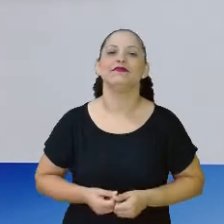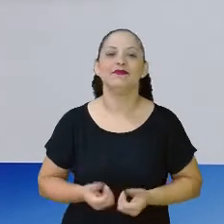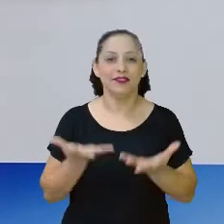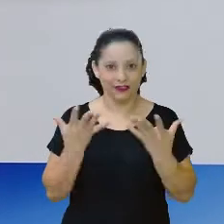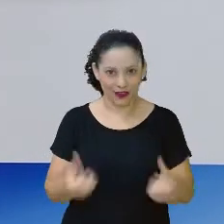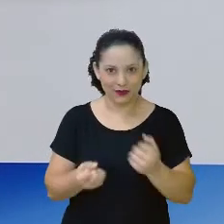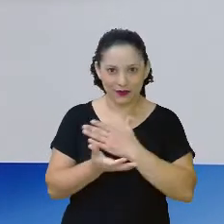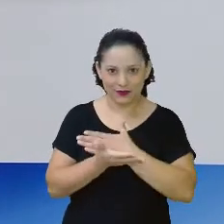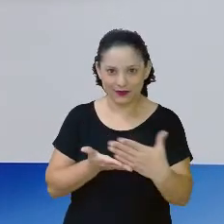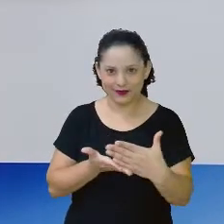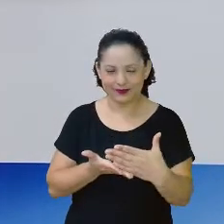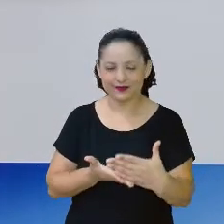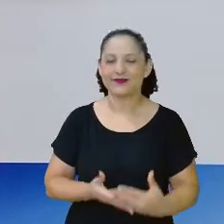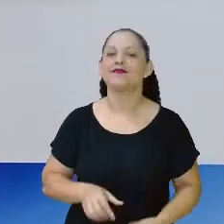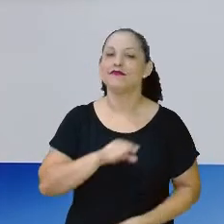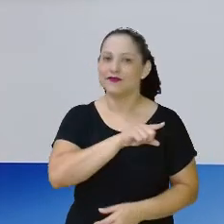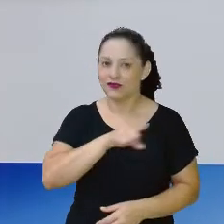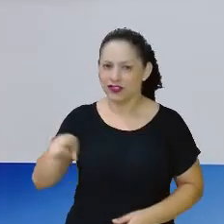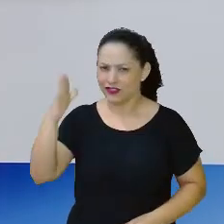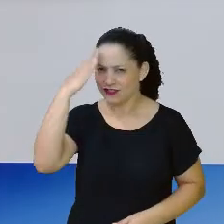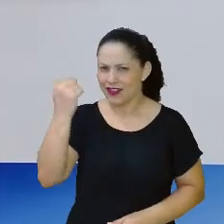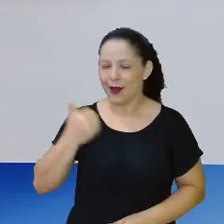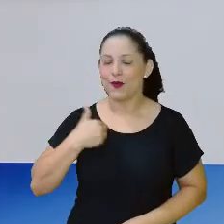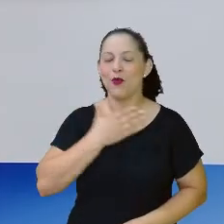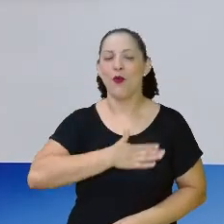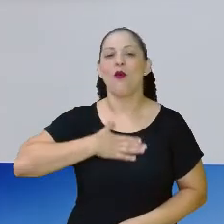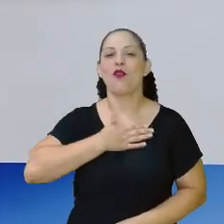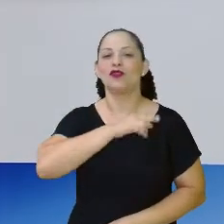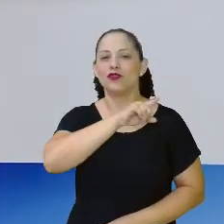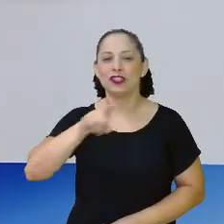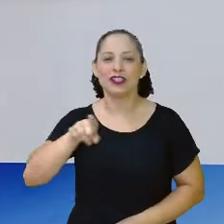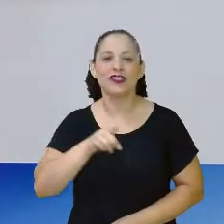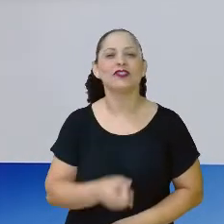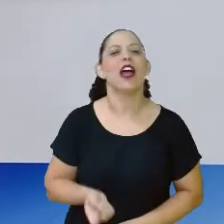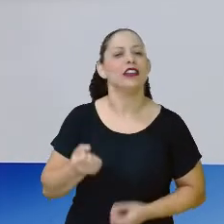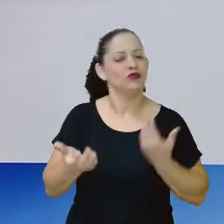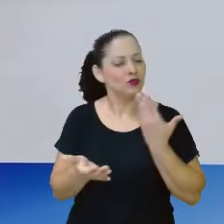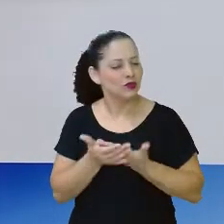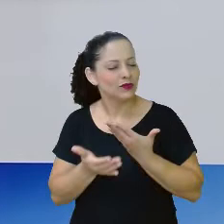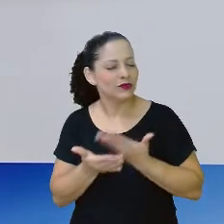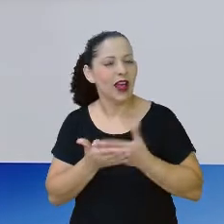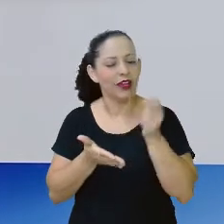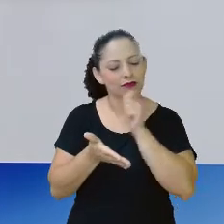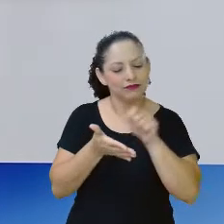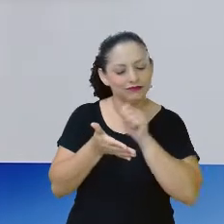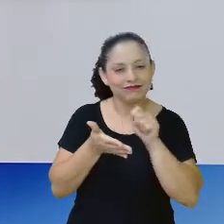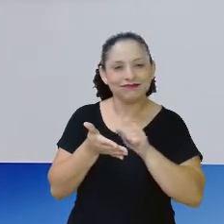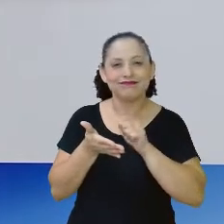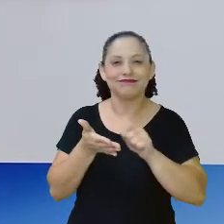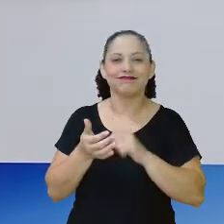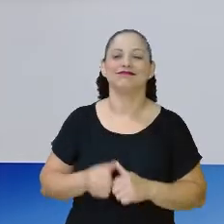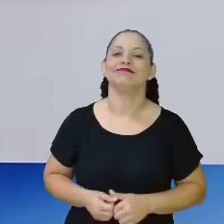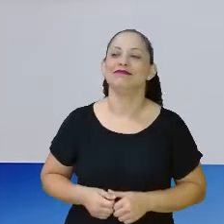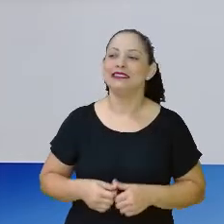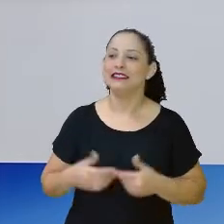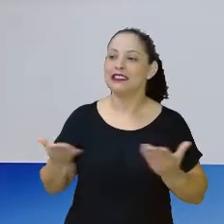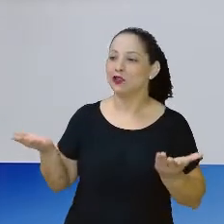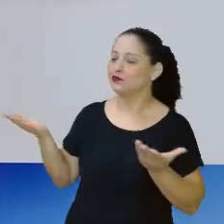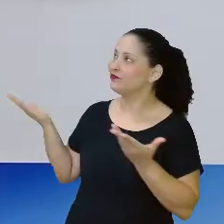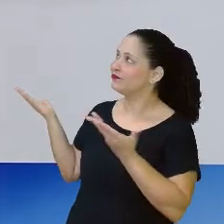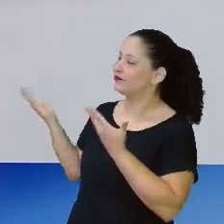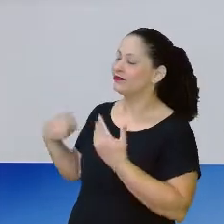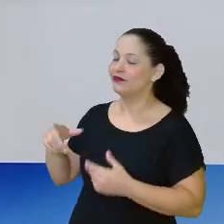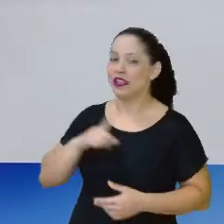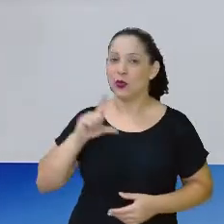Então vamos embora trabalhar, porque vocês sabem que eu gosto que vocês trabalhem. Aí aqui, eu trouxe o nosso real, que é o nosso